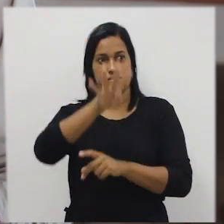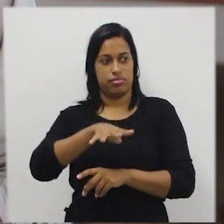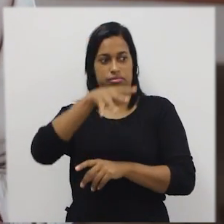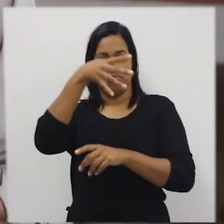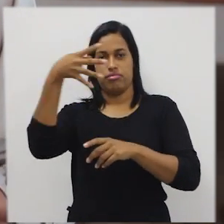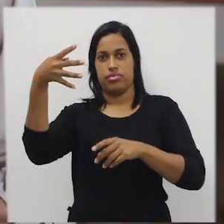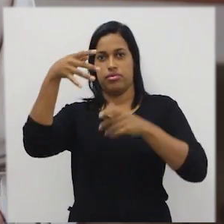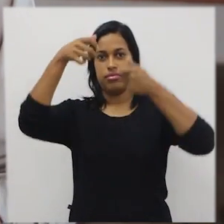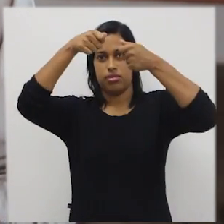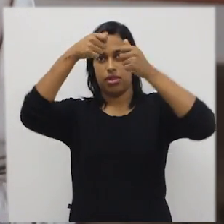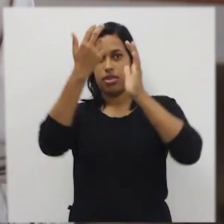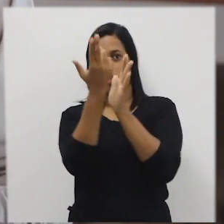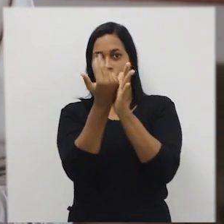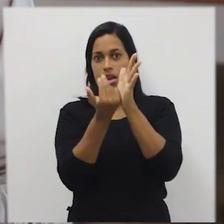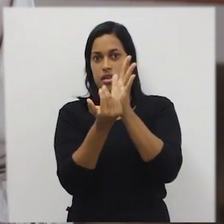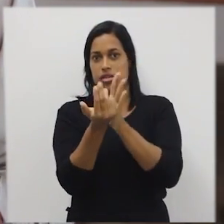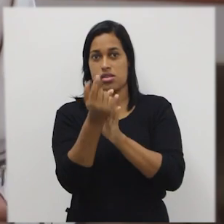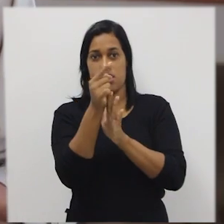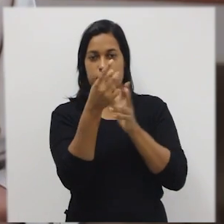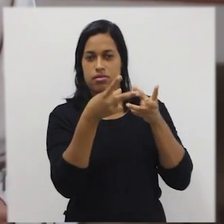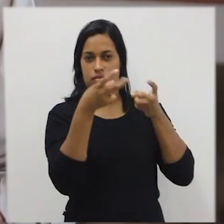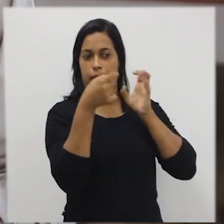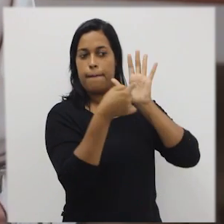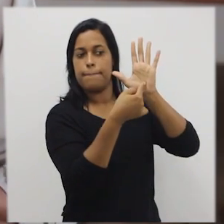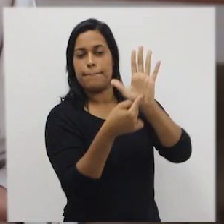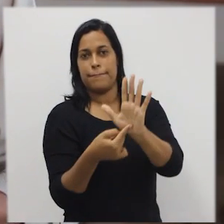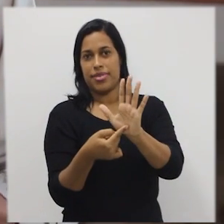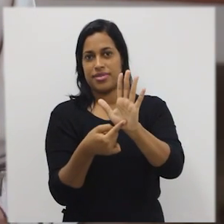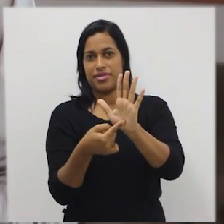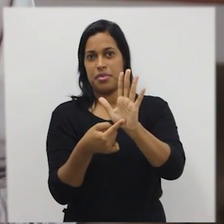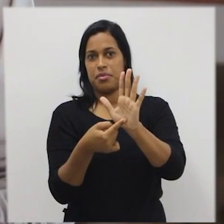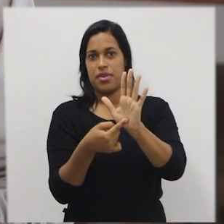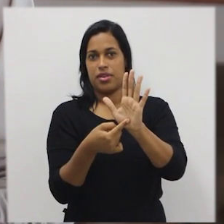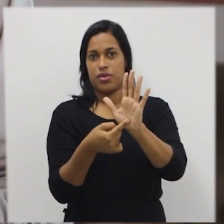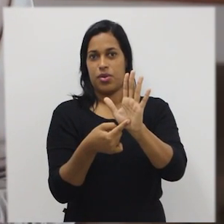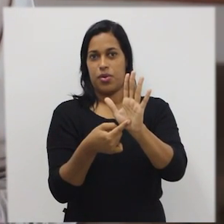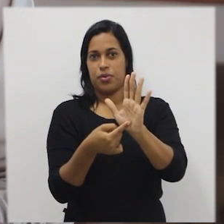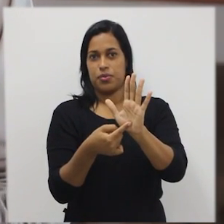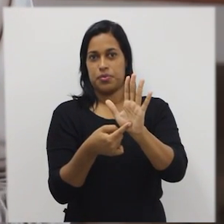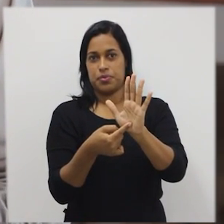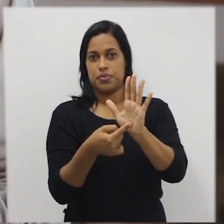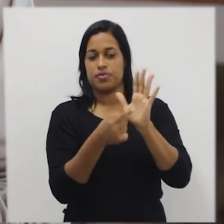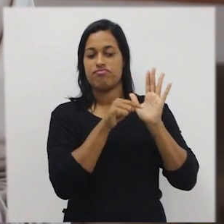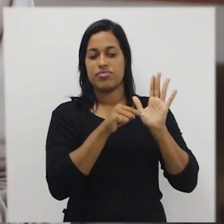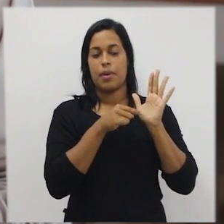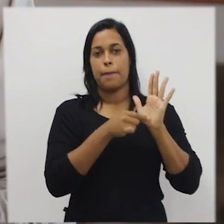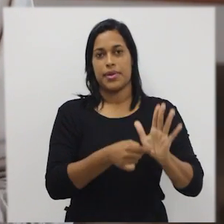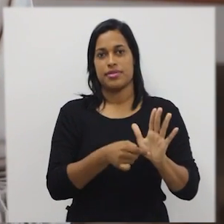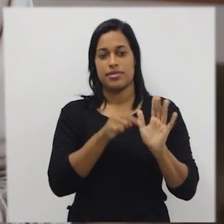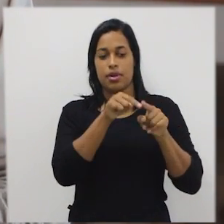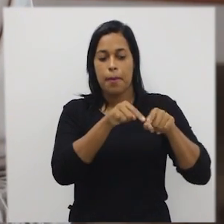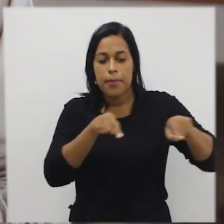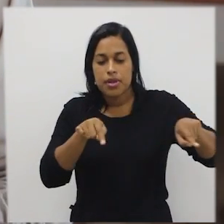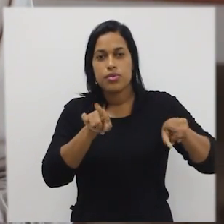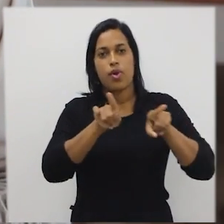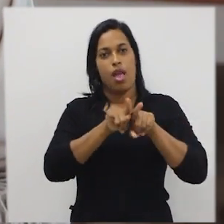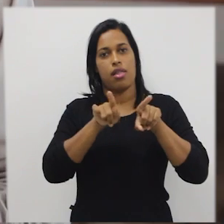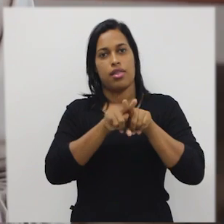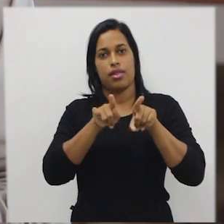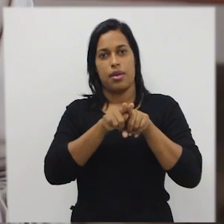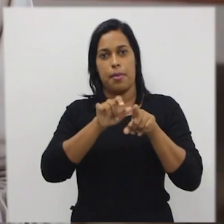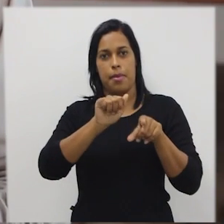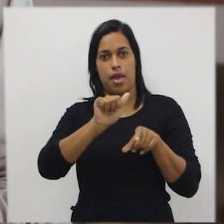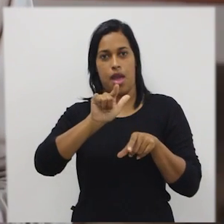que é esse desenho que vocês estão observando aí do lado esquerdo do slide. Ou através de algoritmo,